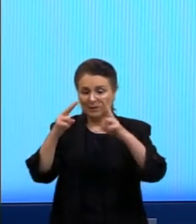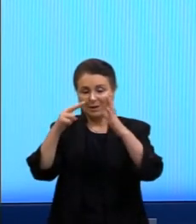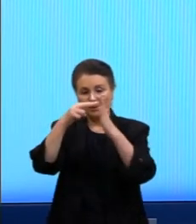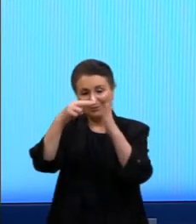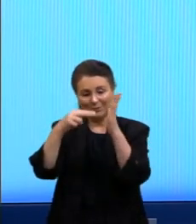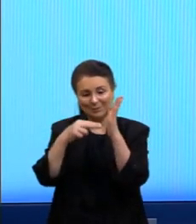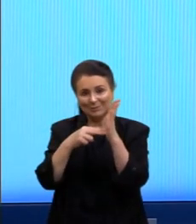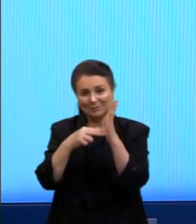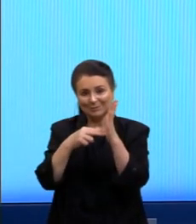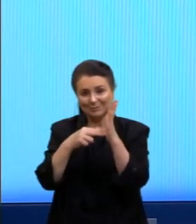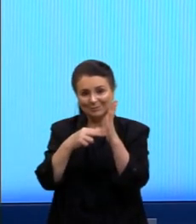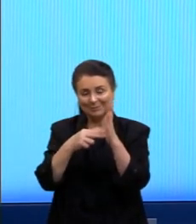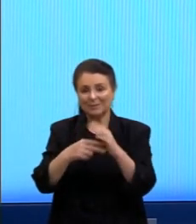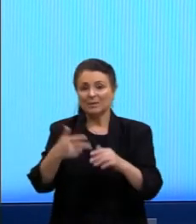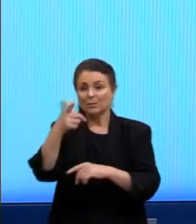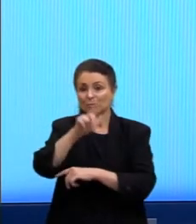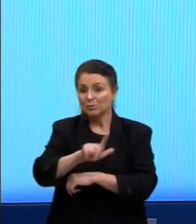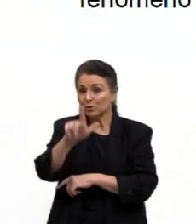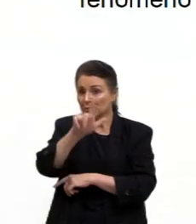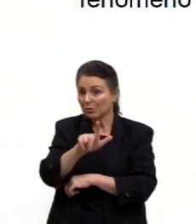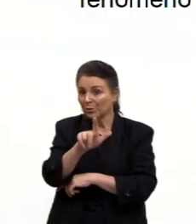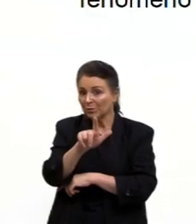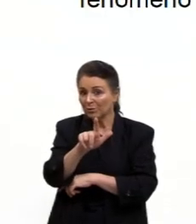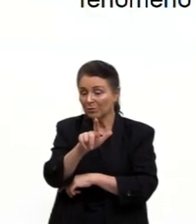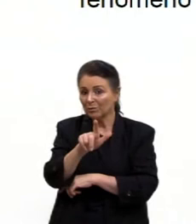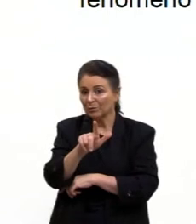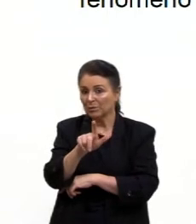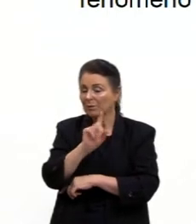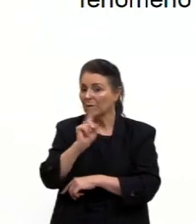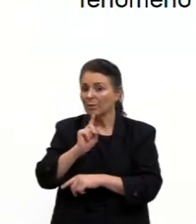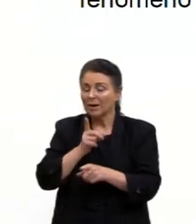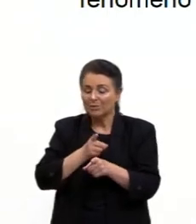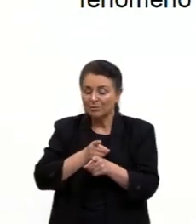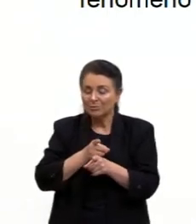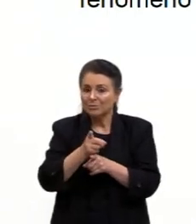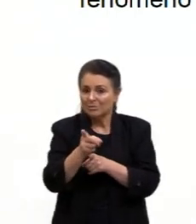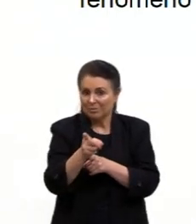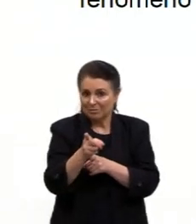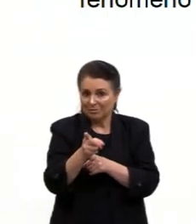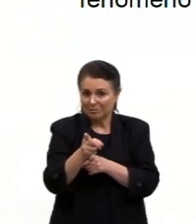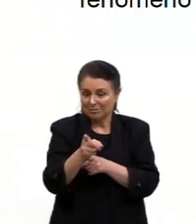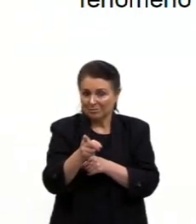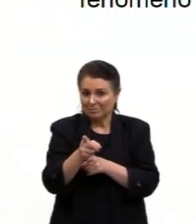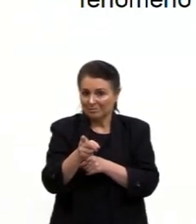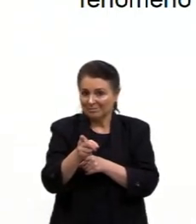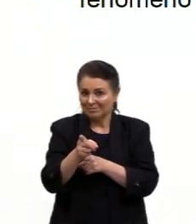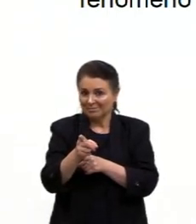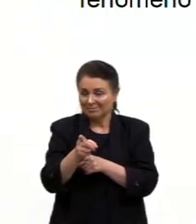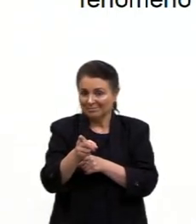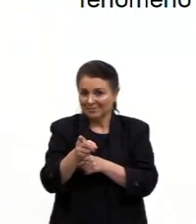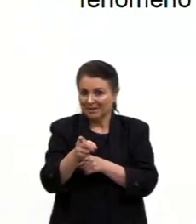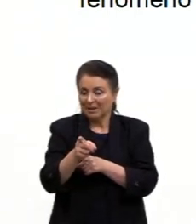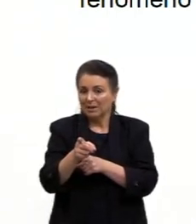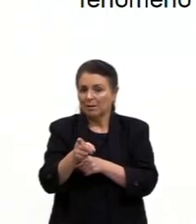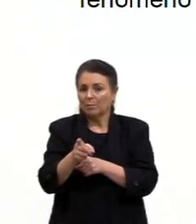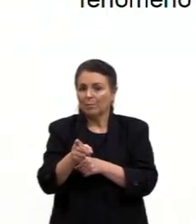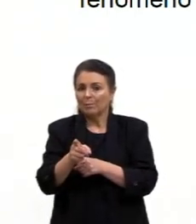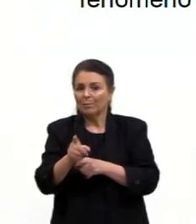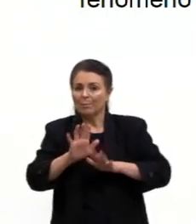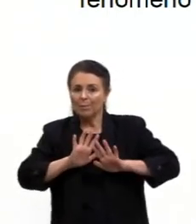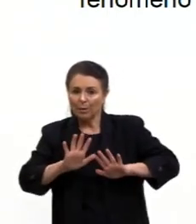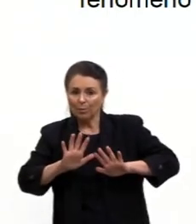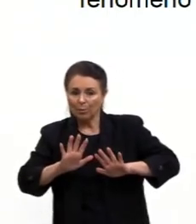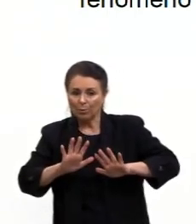arco-íris. Então, de novo, a gente não está falando de direção. A gente não está falando que parou de passar a luz